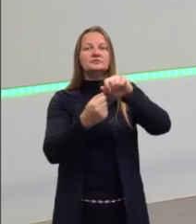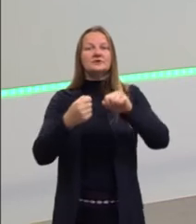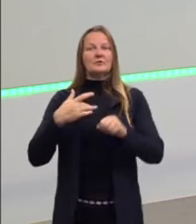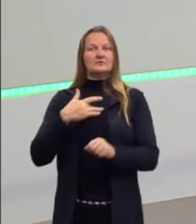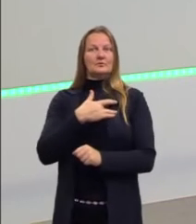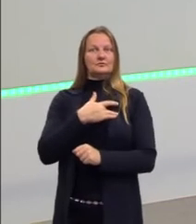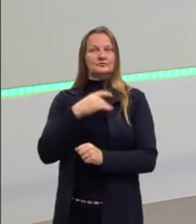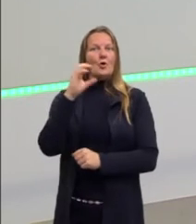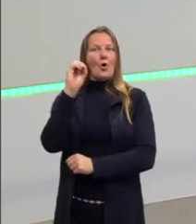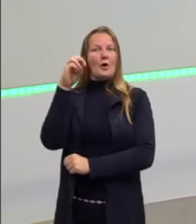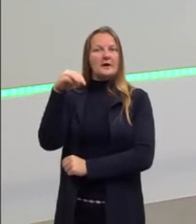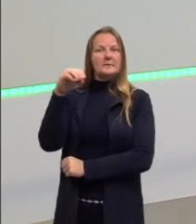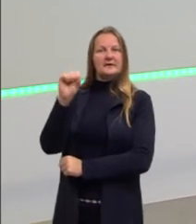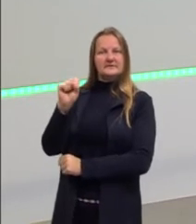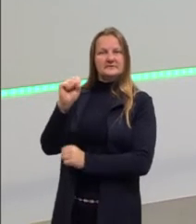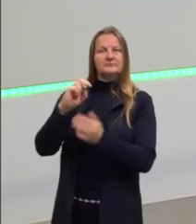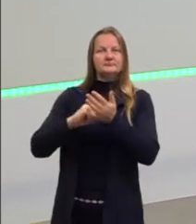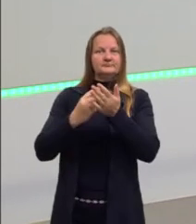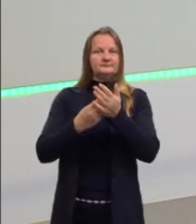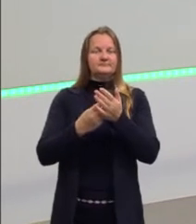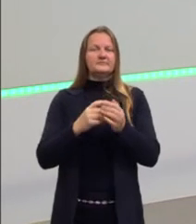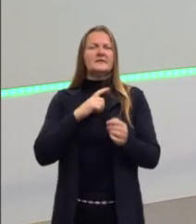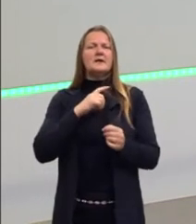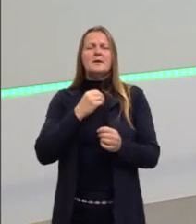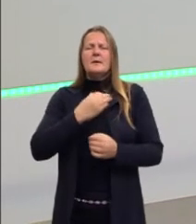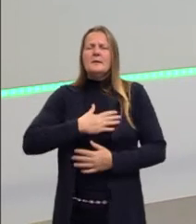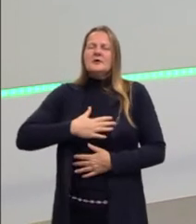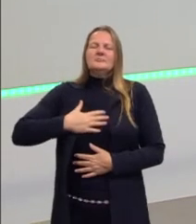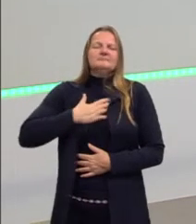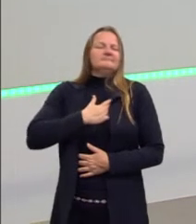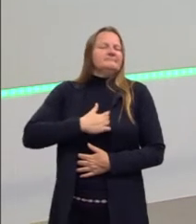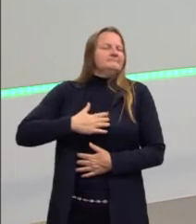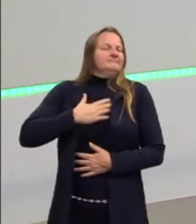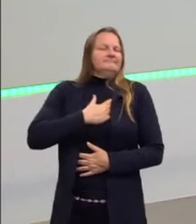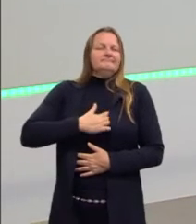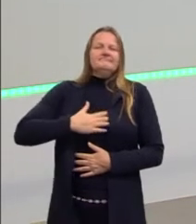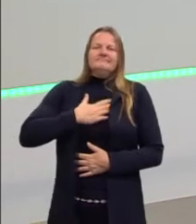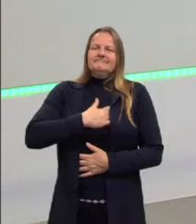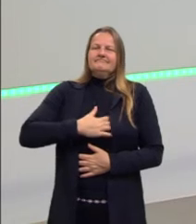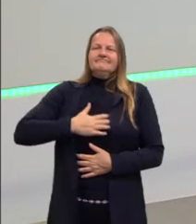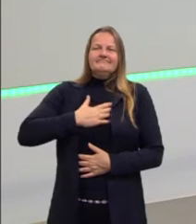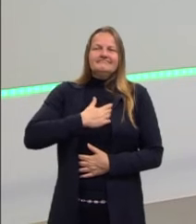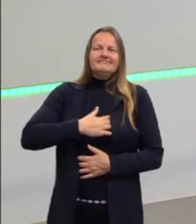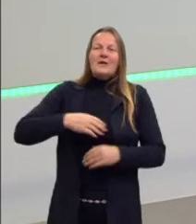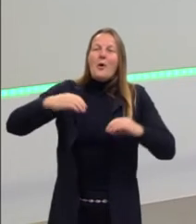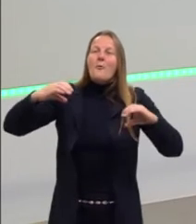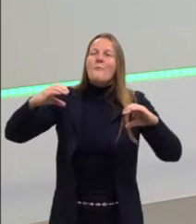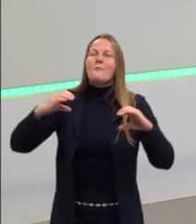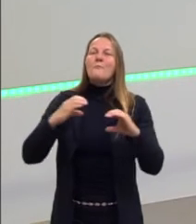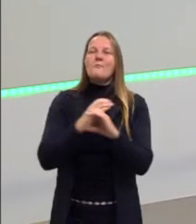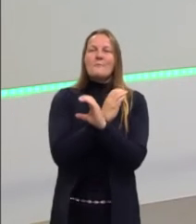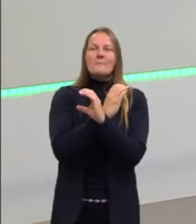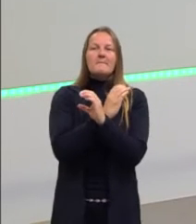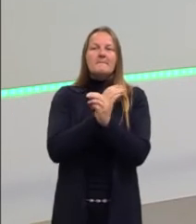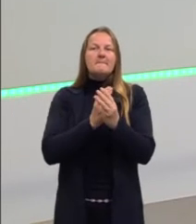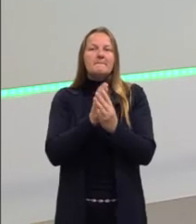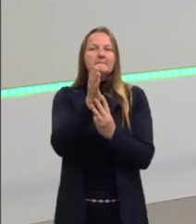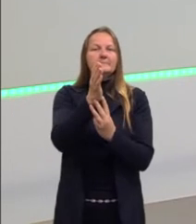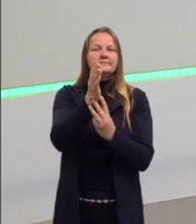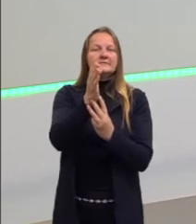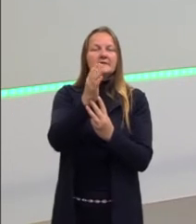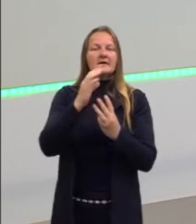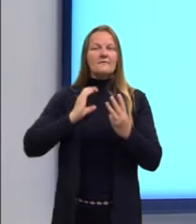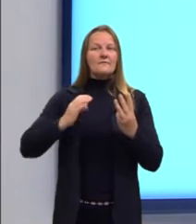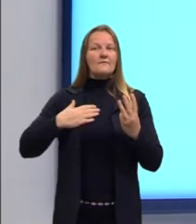quer dizer, então, que ela é o bem-estar total, completo, que engloba, então, físico,